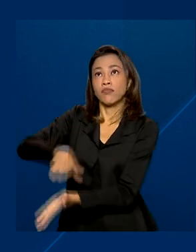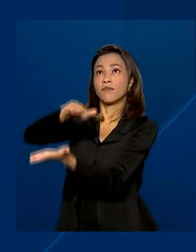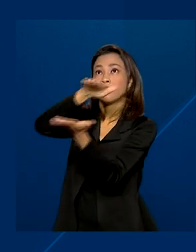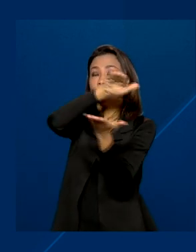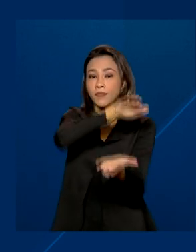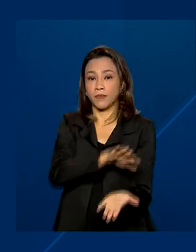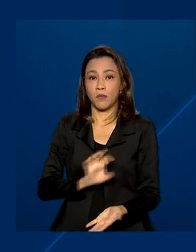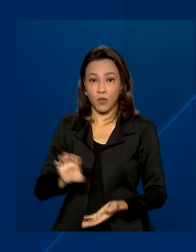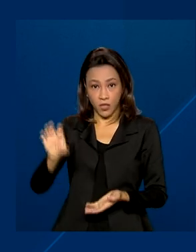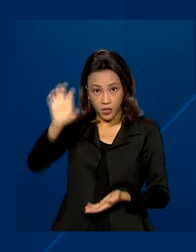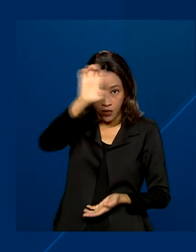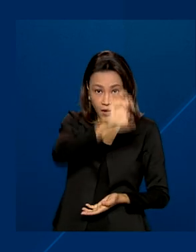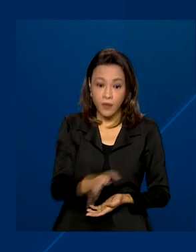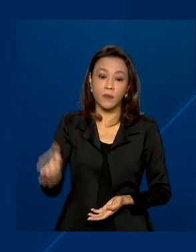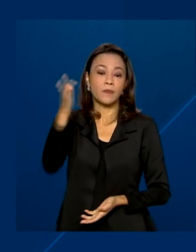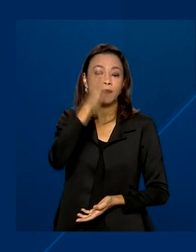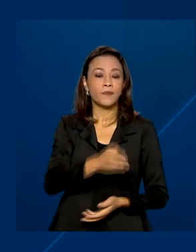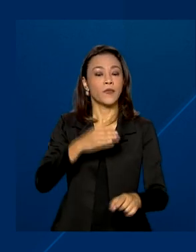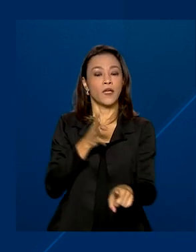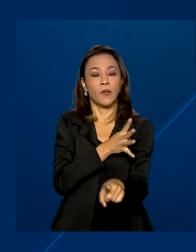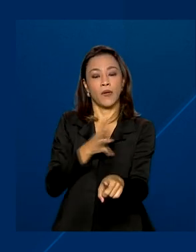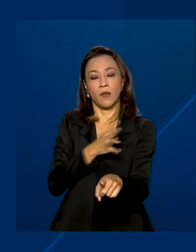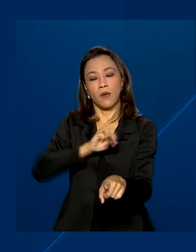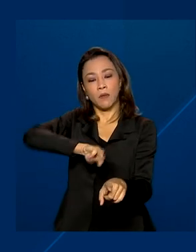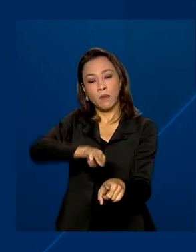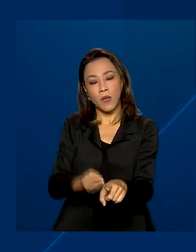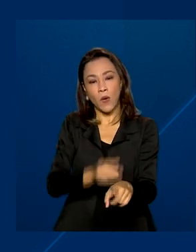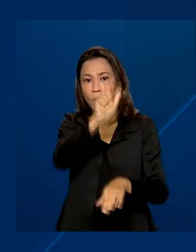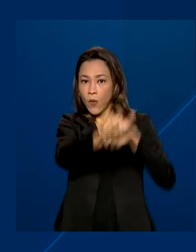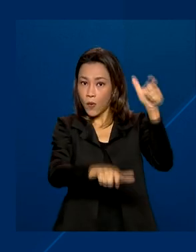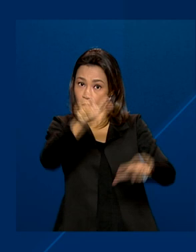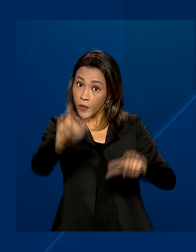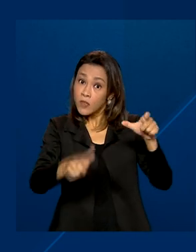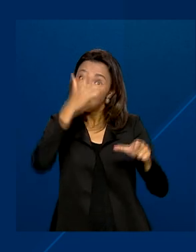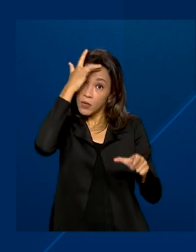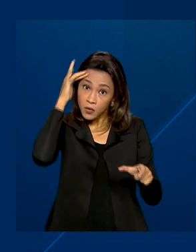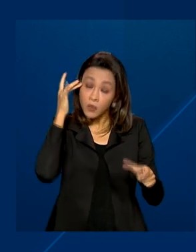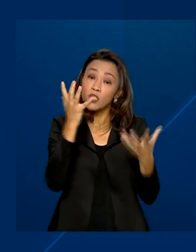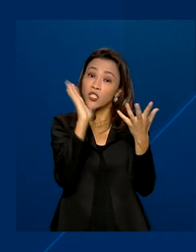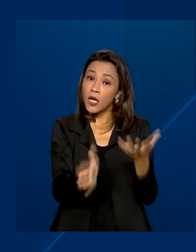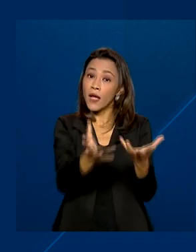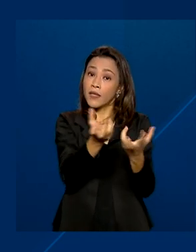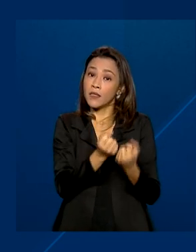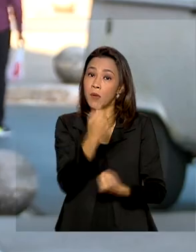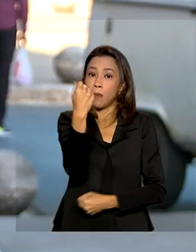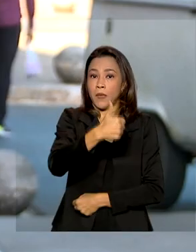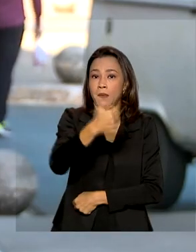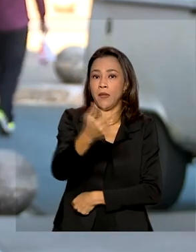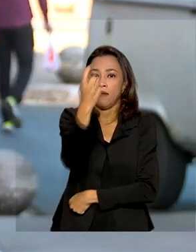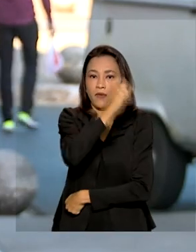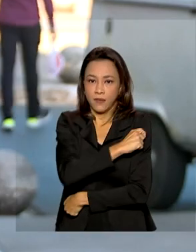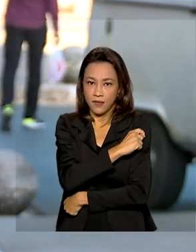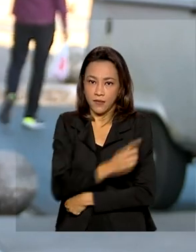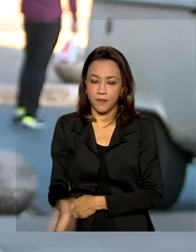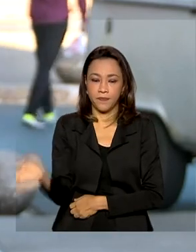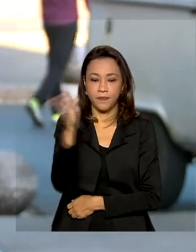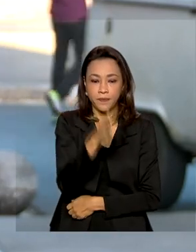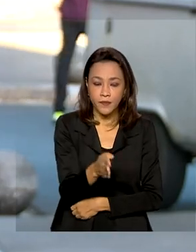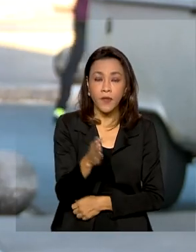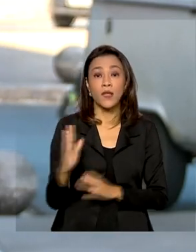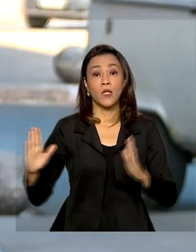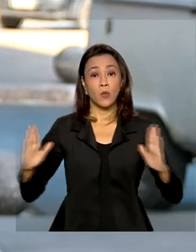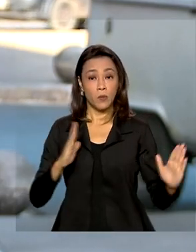E mais de 44 milhões de brasileiros receberam pelo menos uma dose do imunizante. Só em 2021,